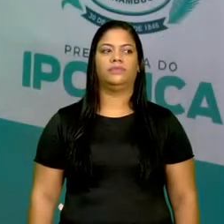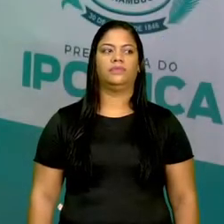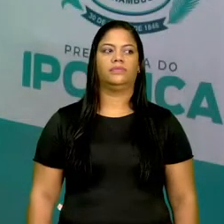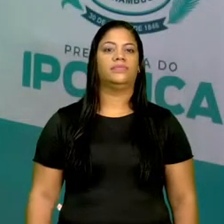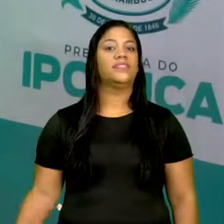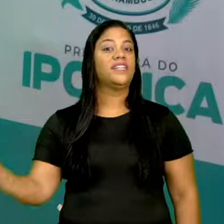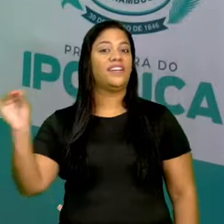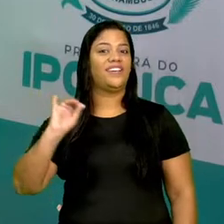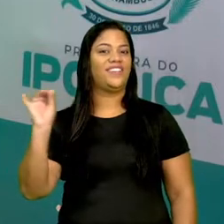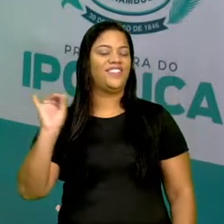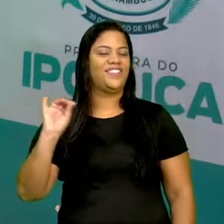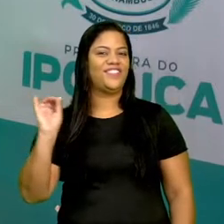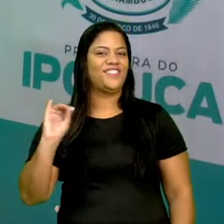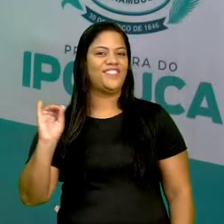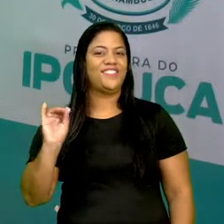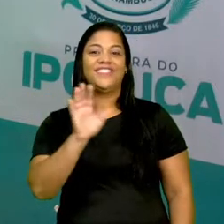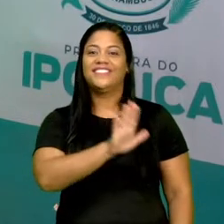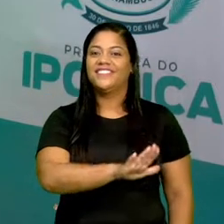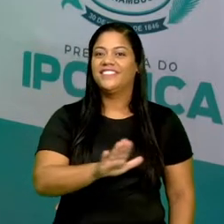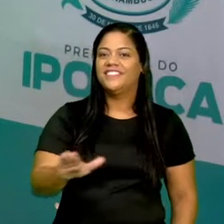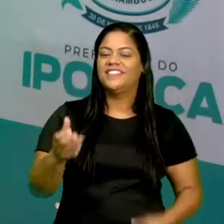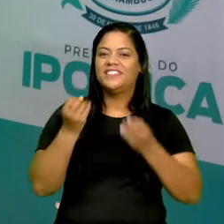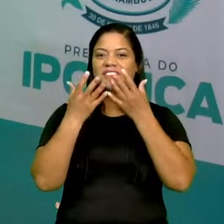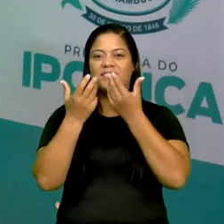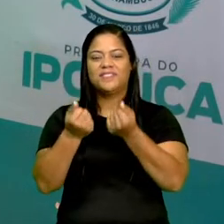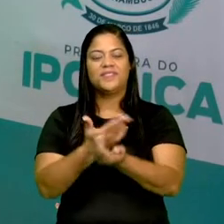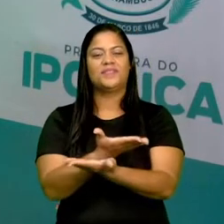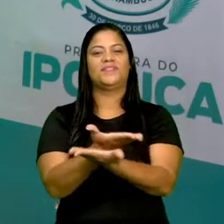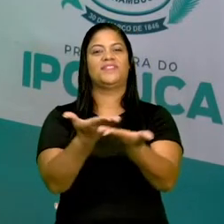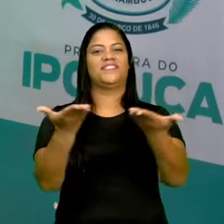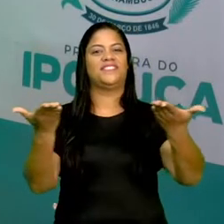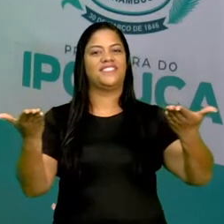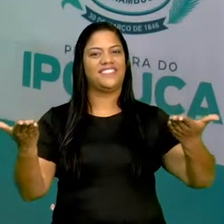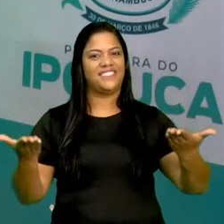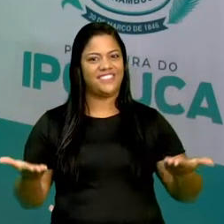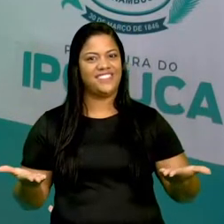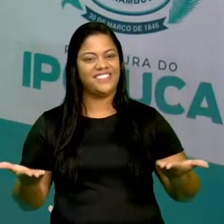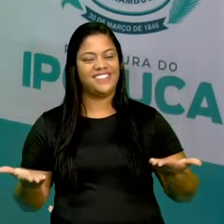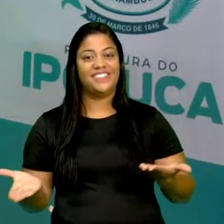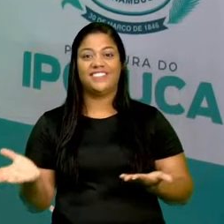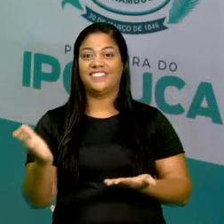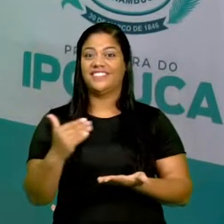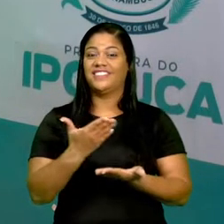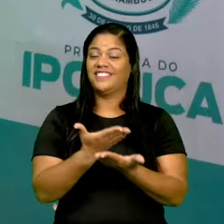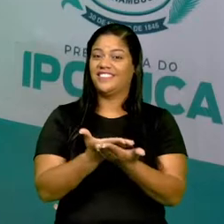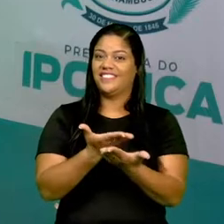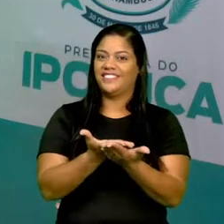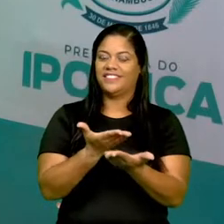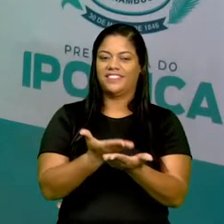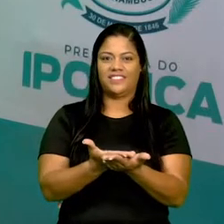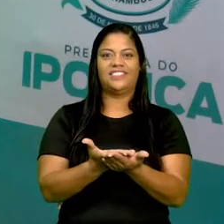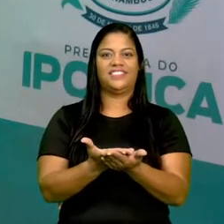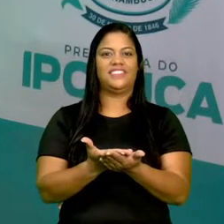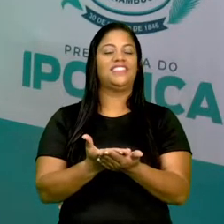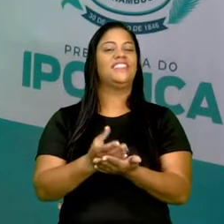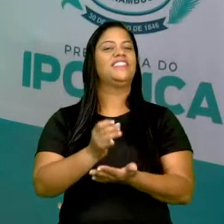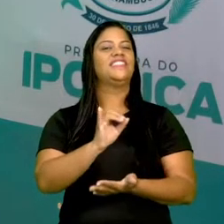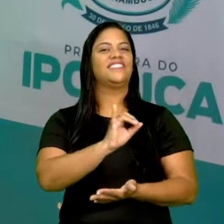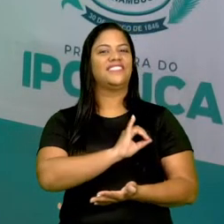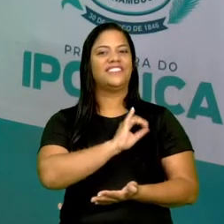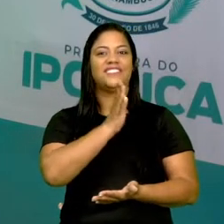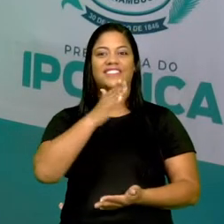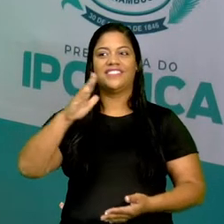Olá, crianças! Tudo bem com vocês? Estamos em mais uma aula do projeto Educa e Pojuca.